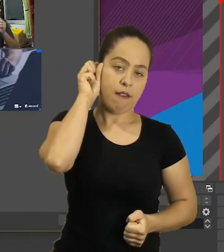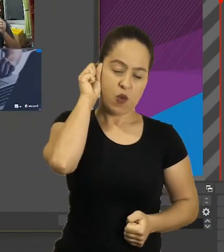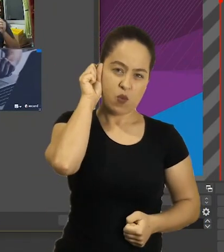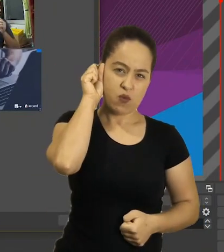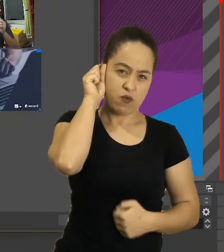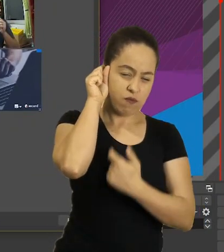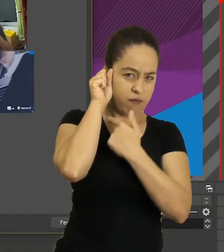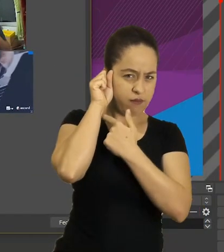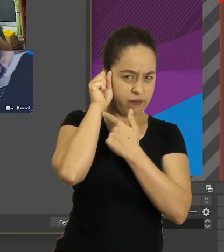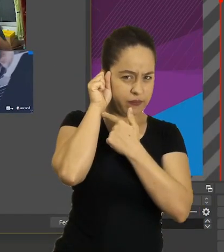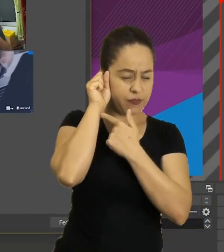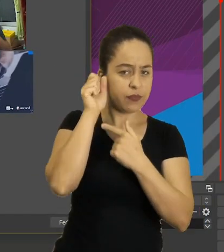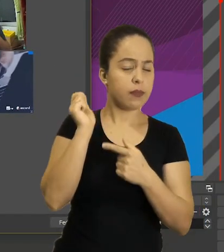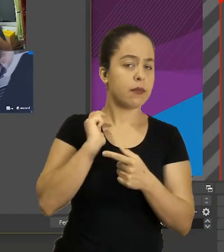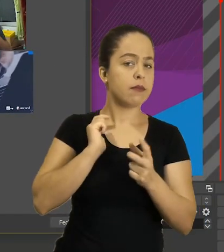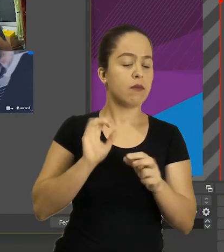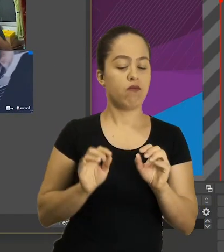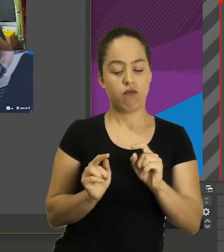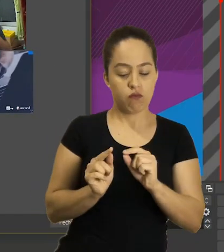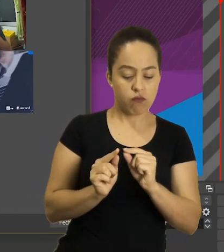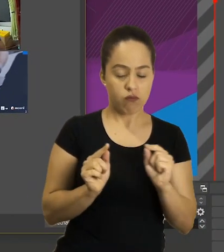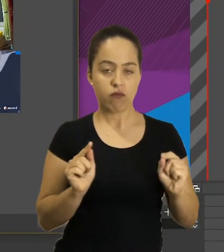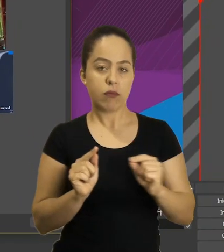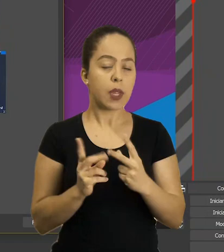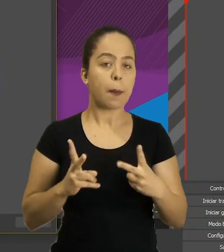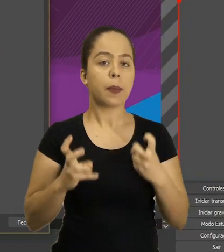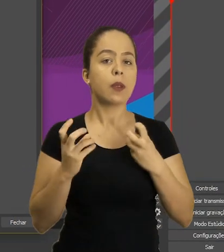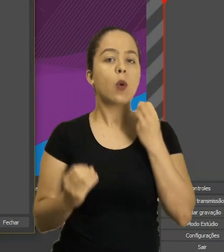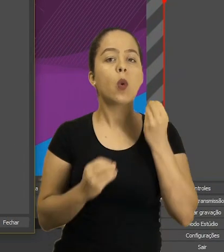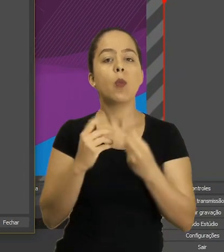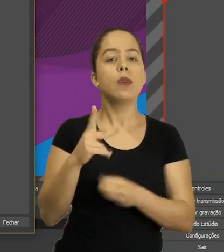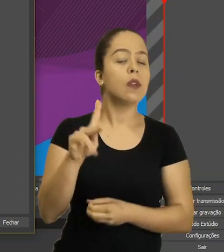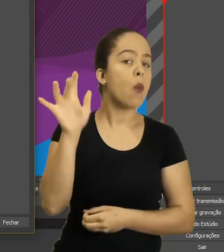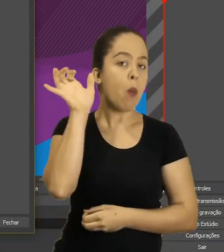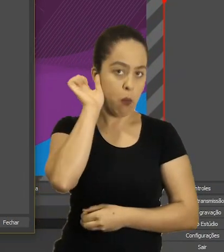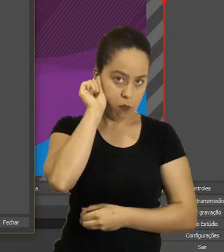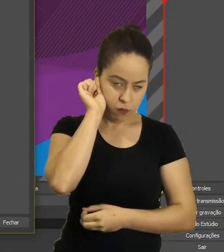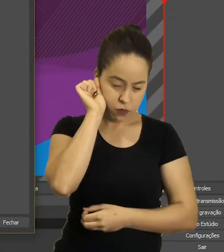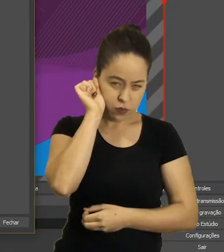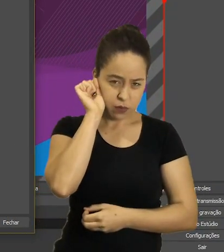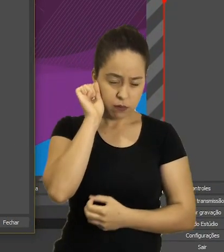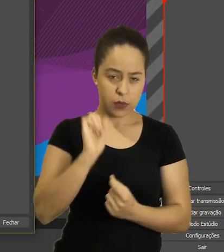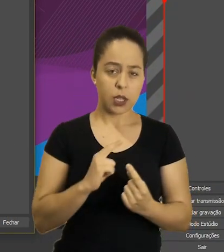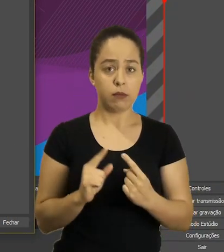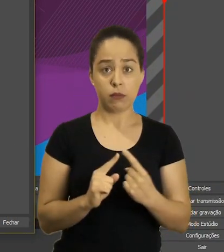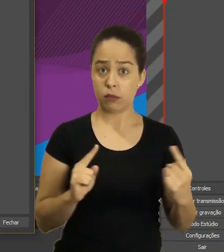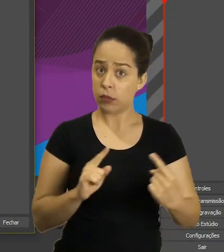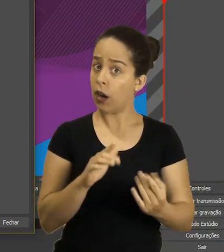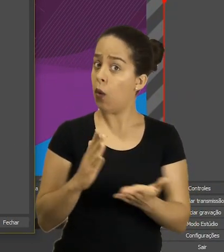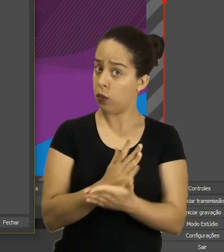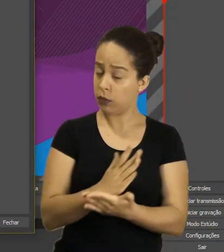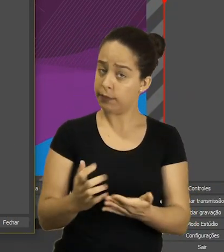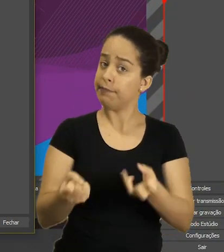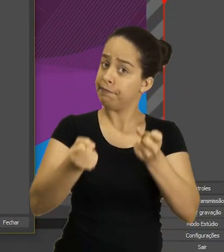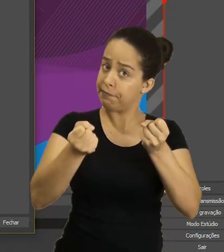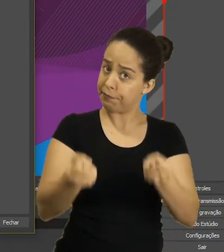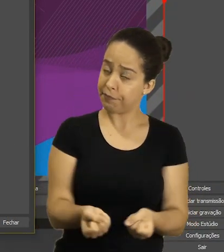Aqui você pode ter filtro de áudio. Aí tem alguns recursos aqui para o padrão. Redução de ruído, etc.